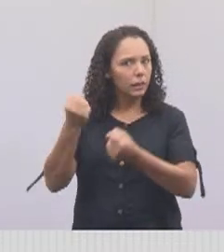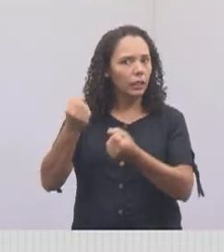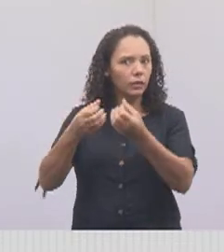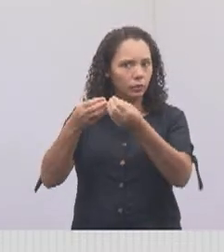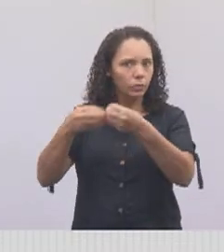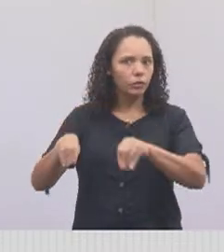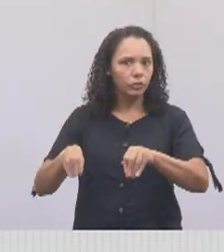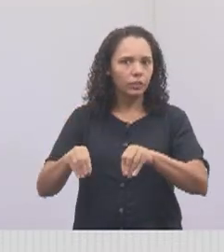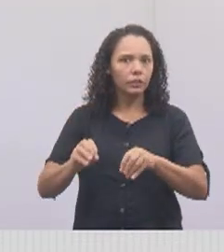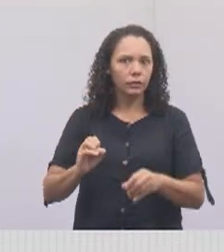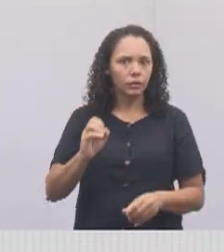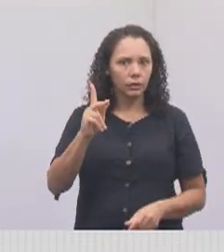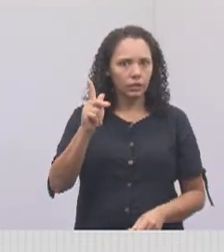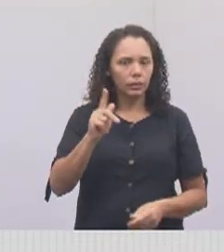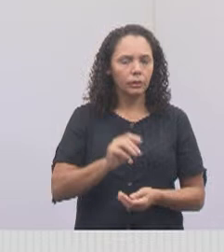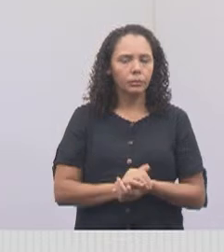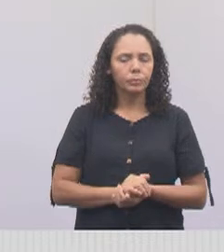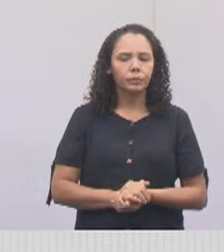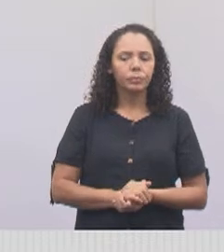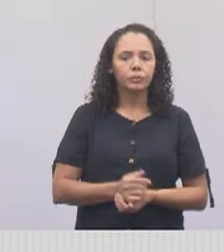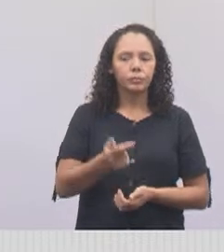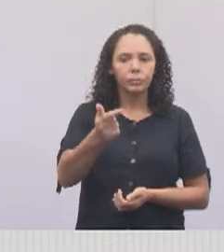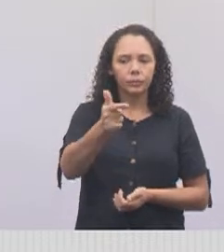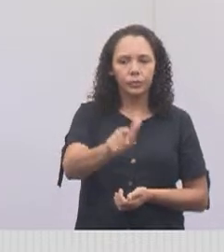Outra solicitação, por favor, outro slide.